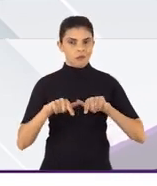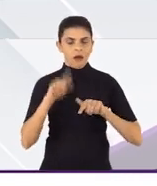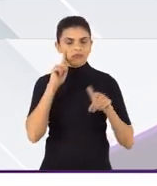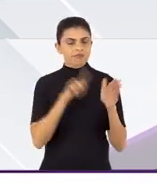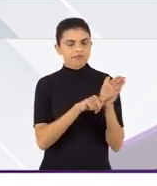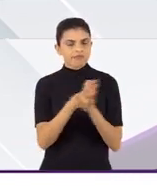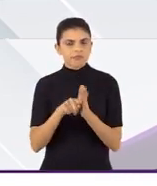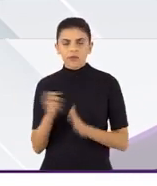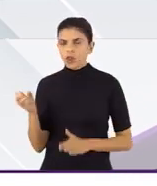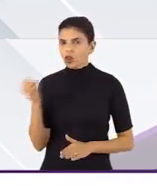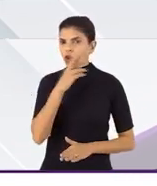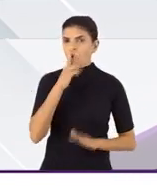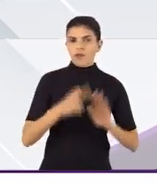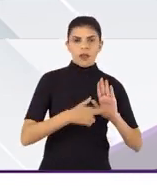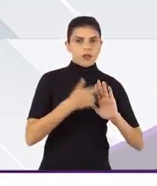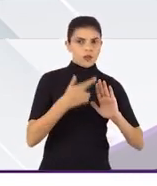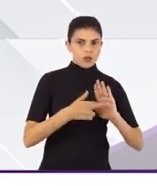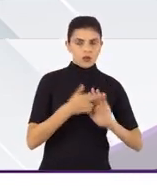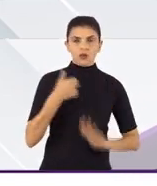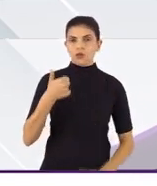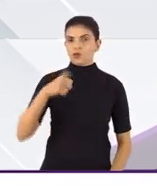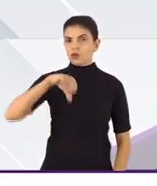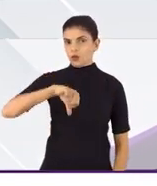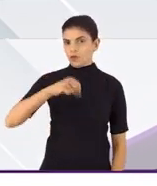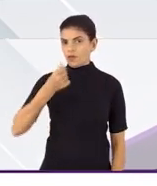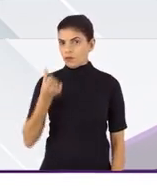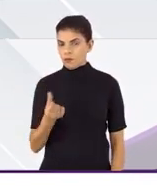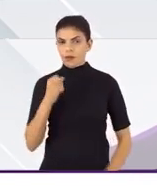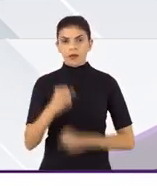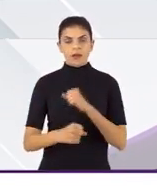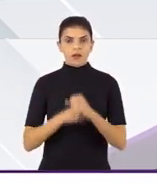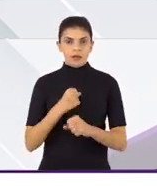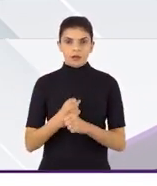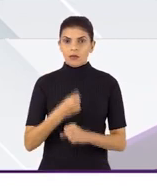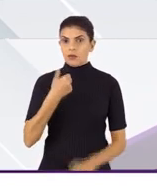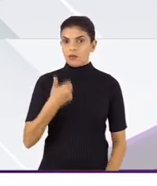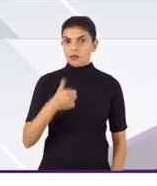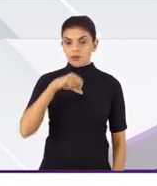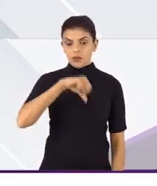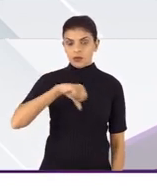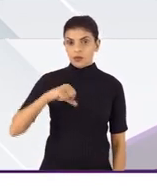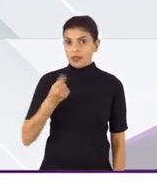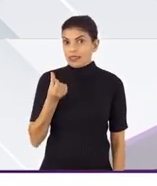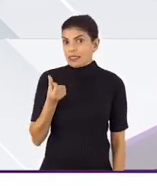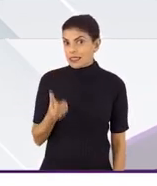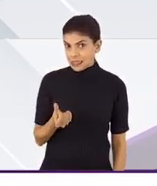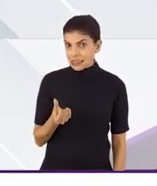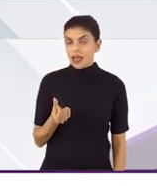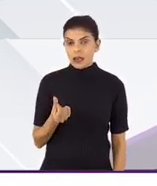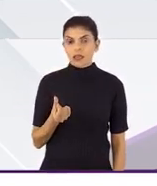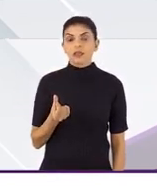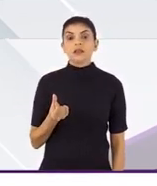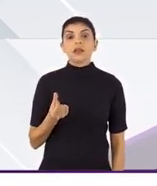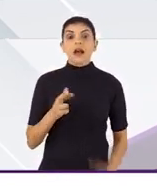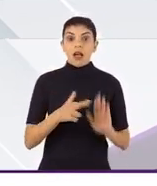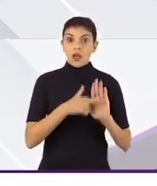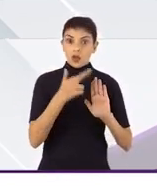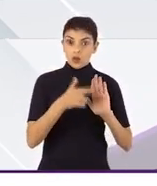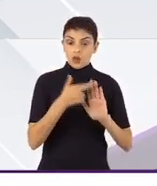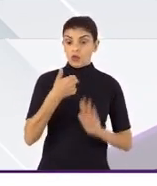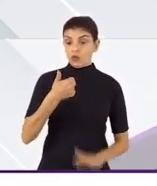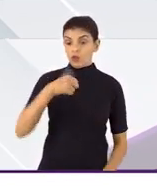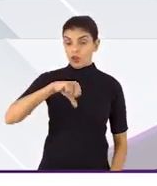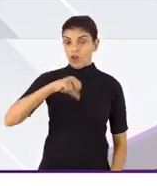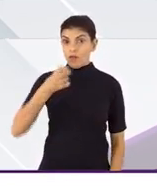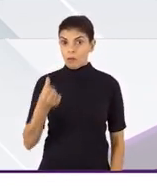para ter uma nova resolução, que foi a resolução 196, do ano de 1996, sendo